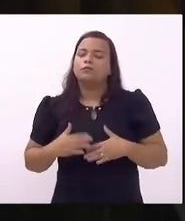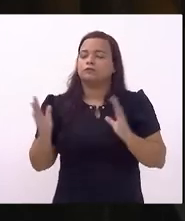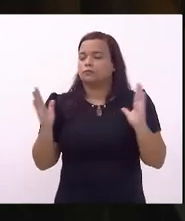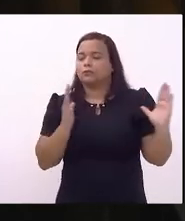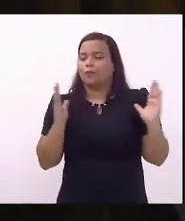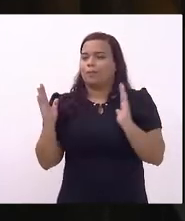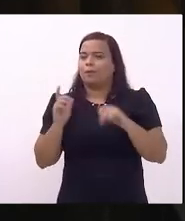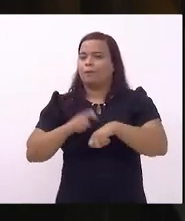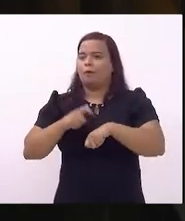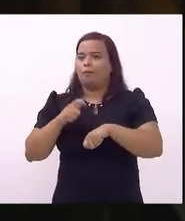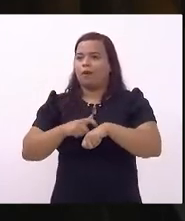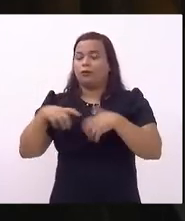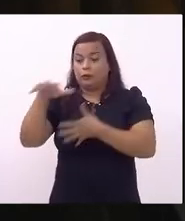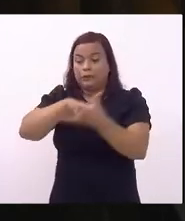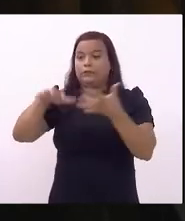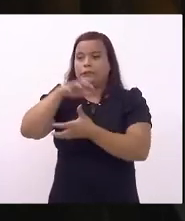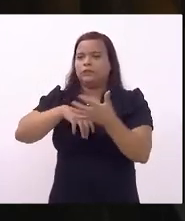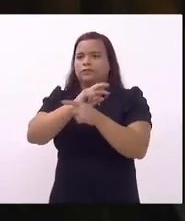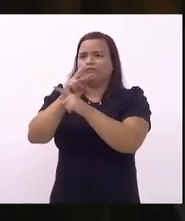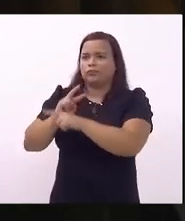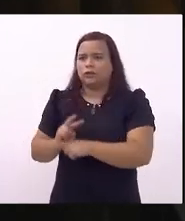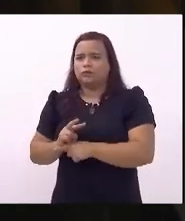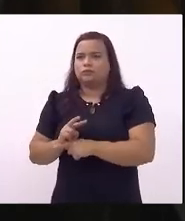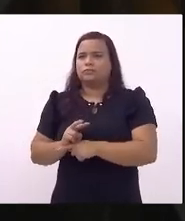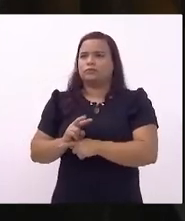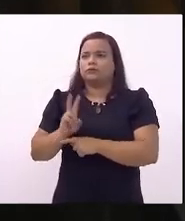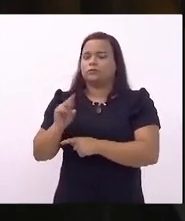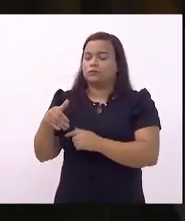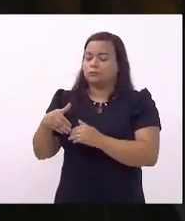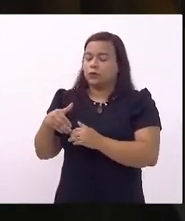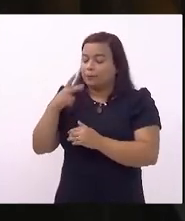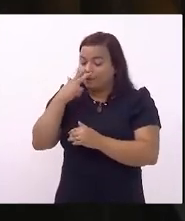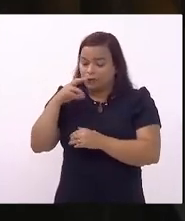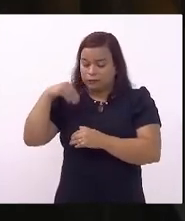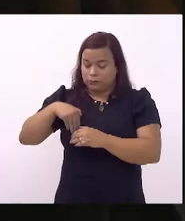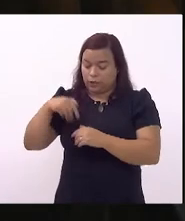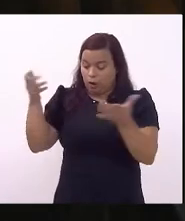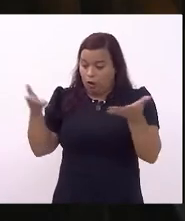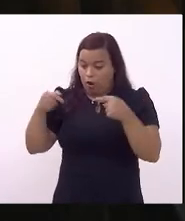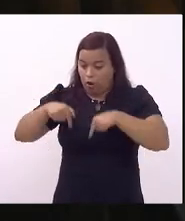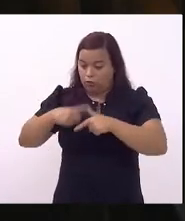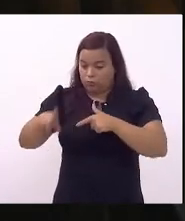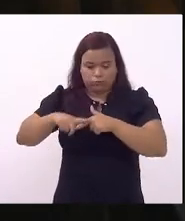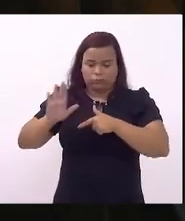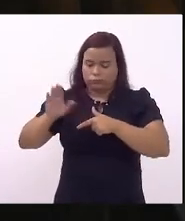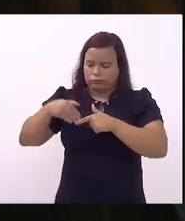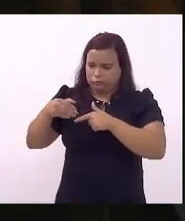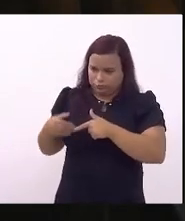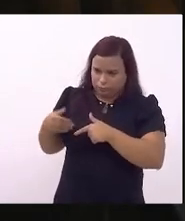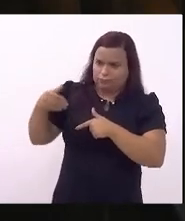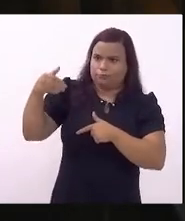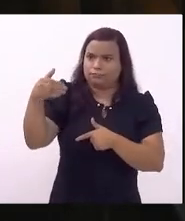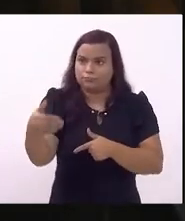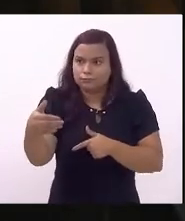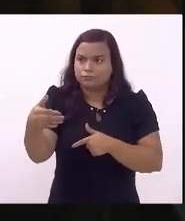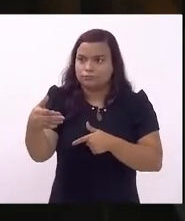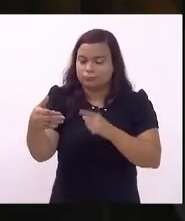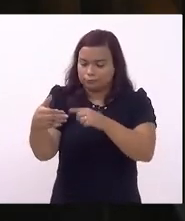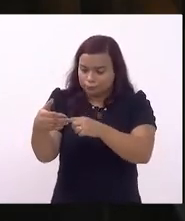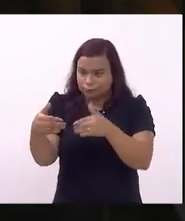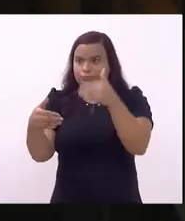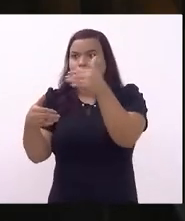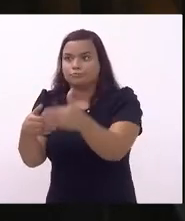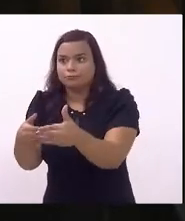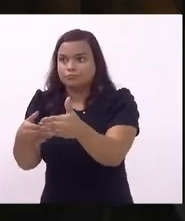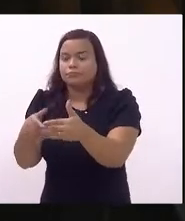a crise fiscal do estado rolando para mais adiante o pagamento de dívidas que o estado tem com a união por isso que era preciso